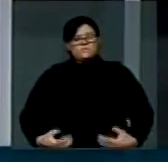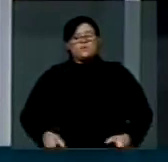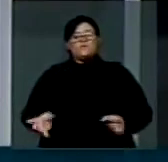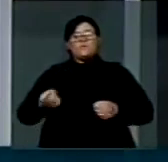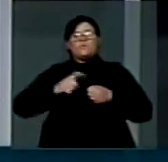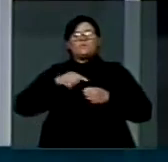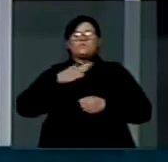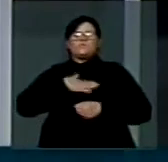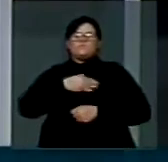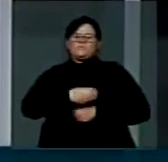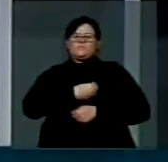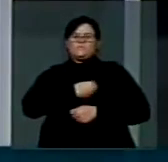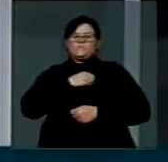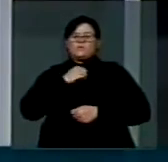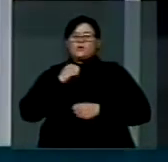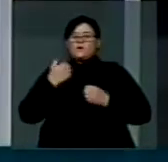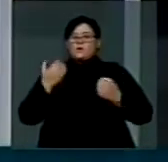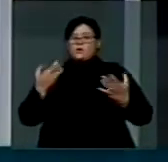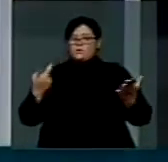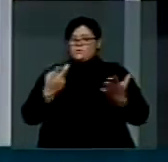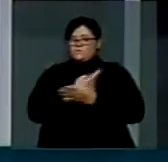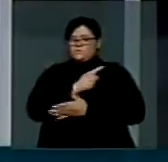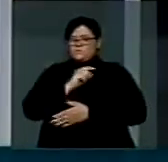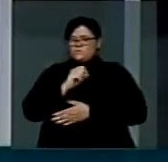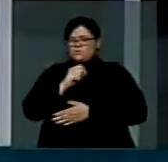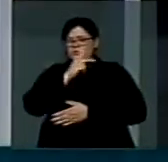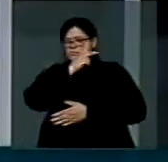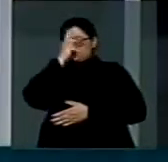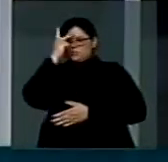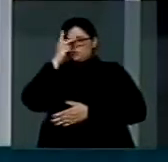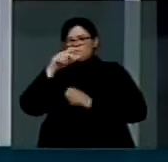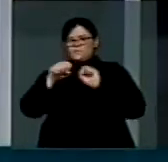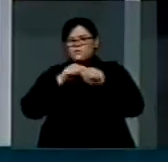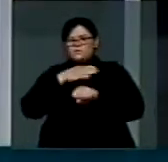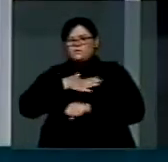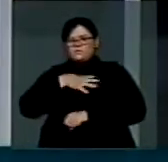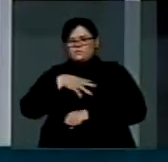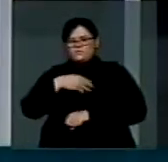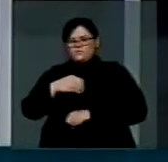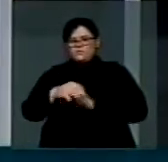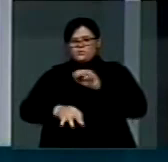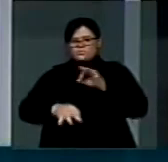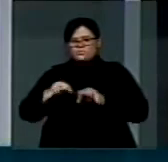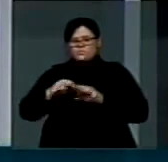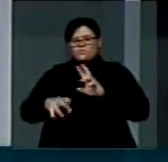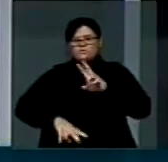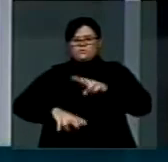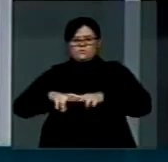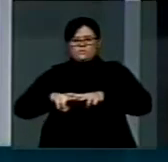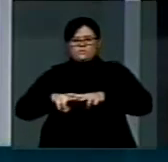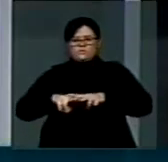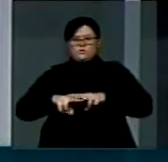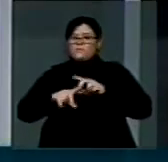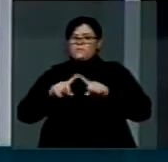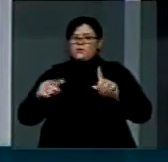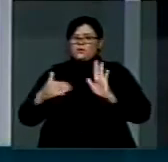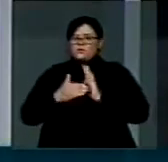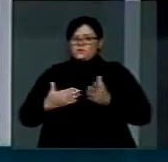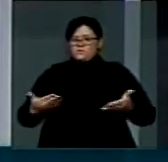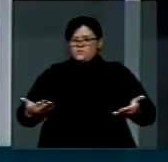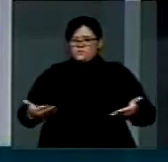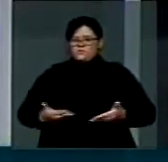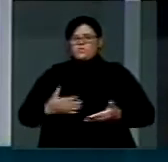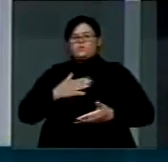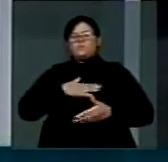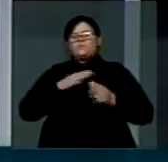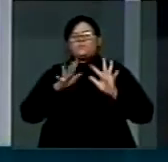quando os criminosos do meu filho foram julgados e condenados. Mas até então, a minha família e eu